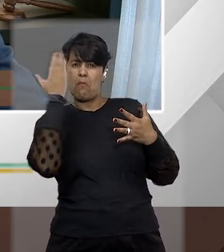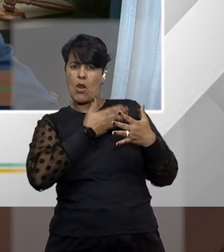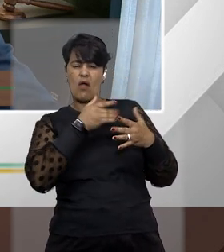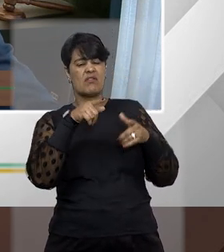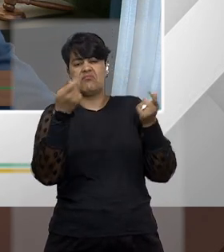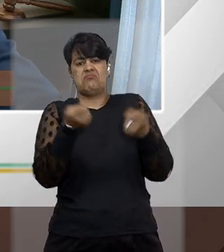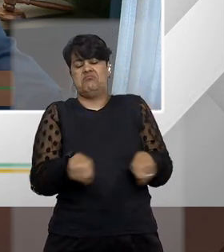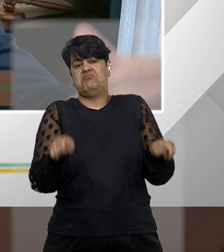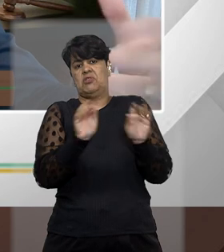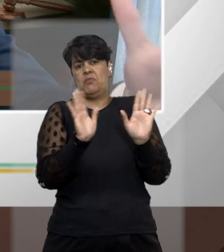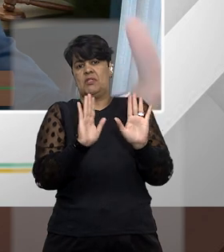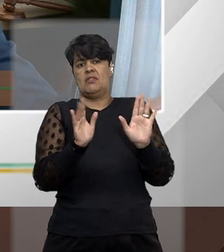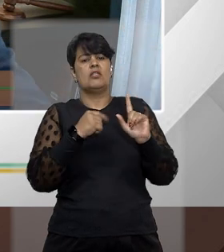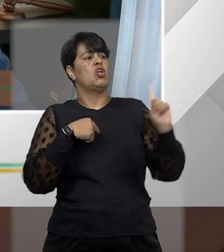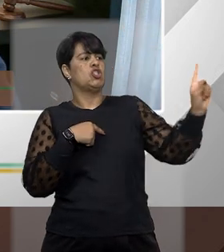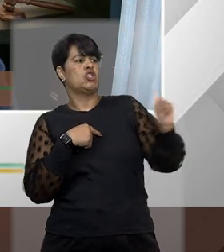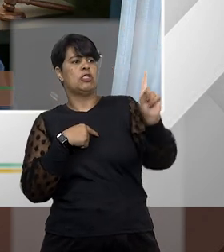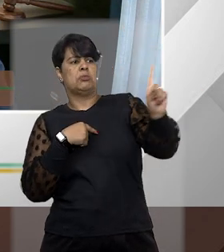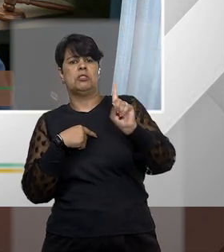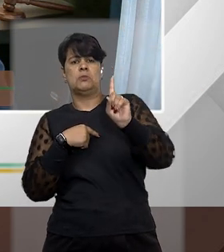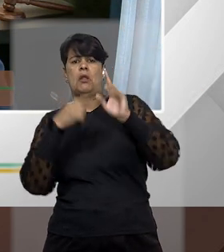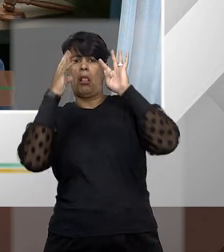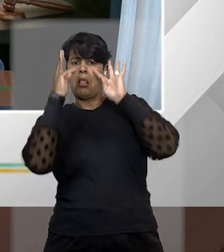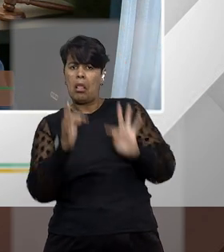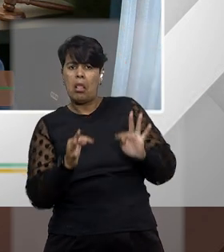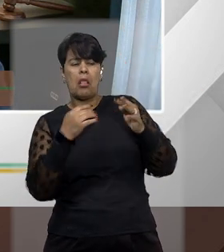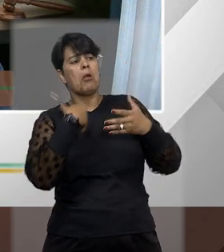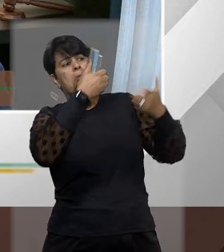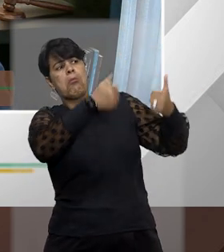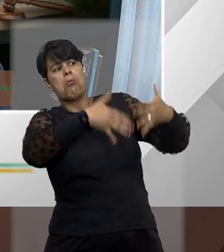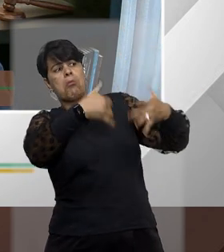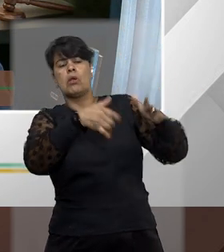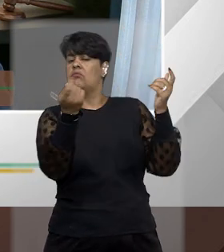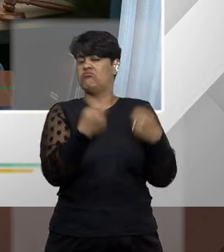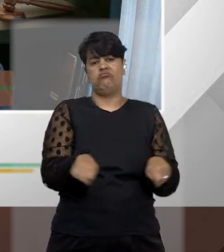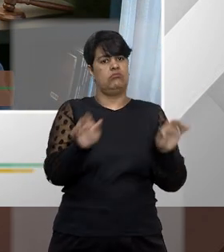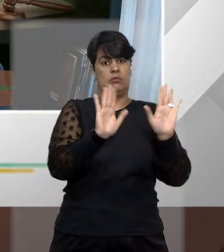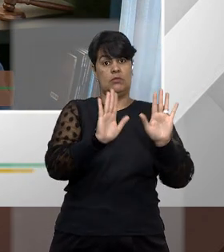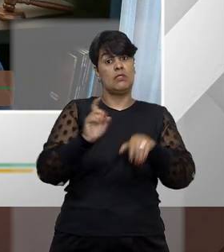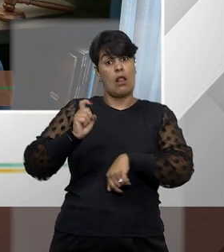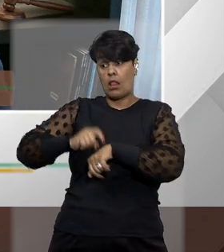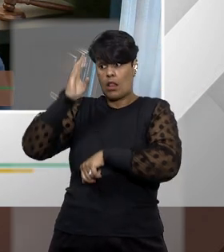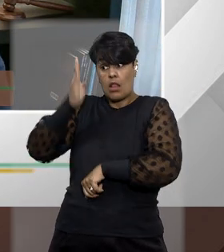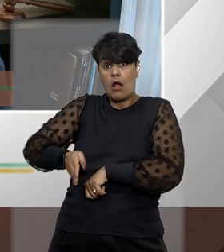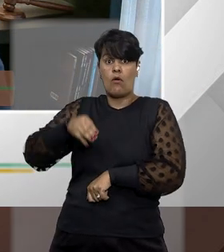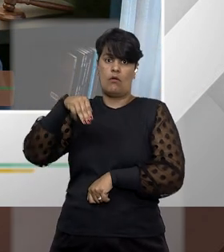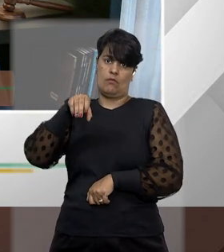fazer uma audiência de instrução para ouvir testemunhas ou fazer uma prova pericial no mandato de segurança.